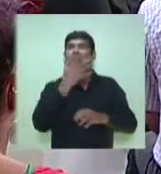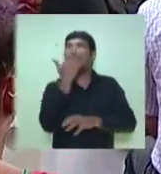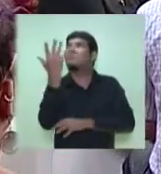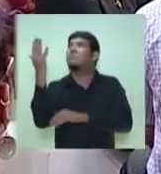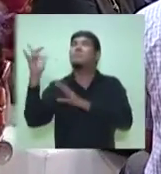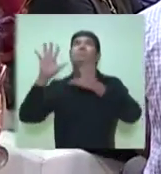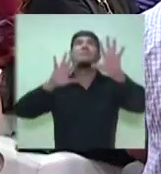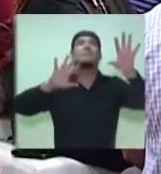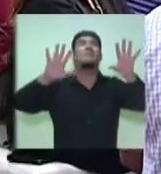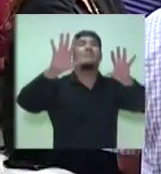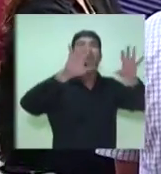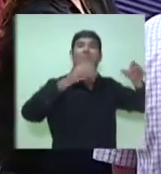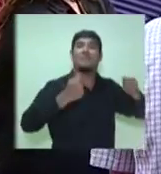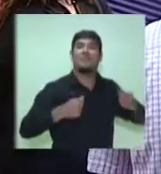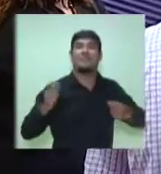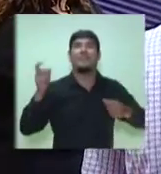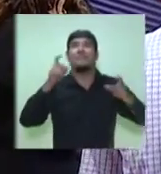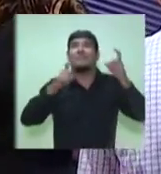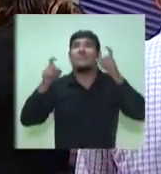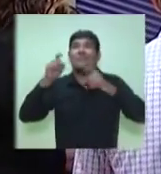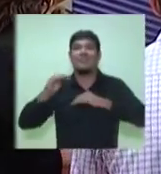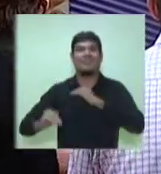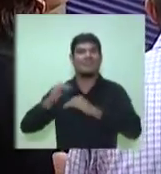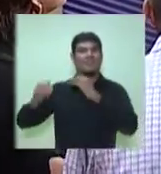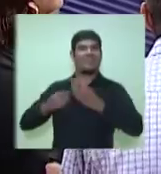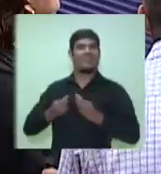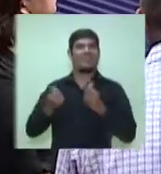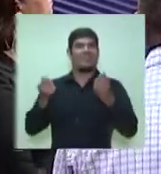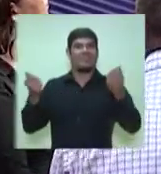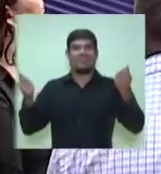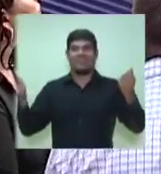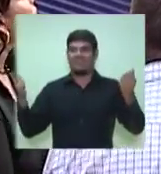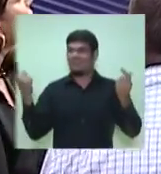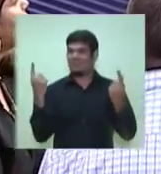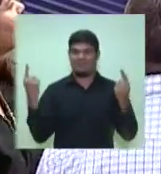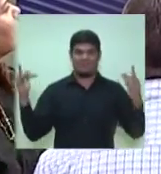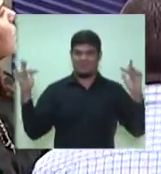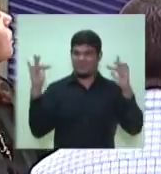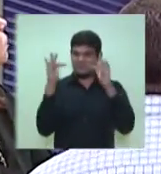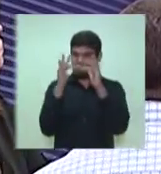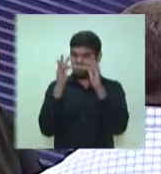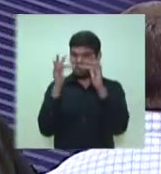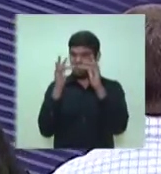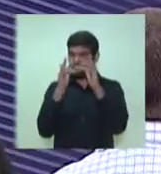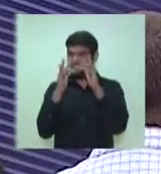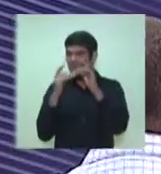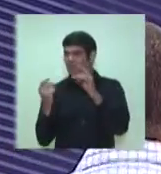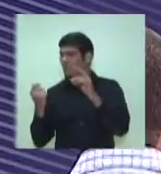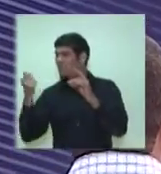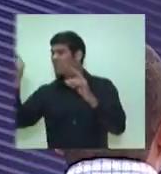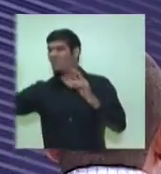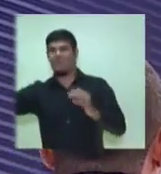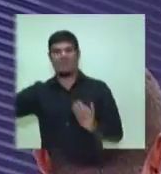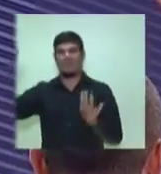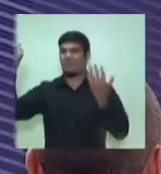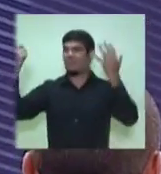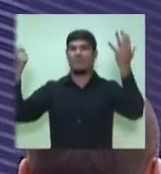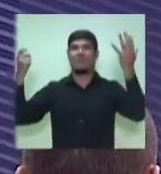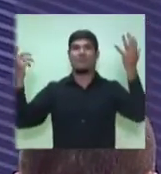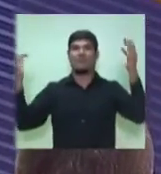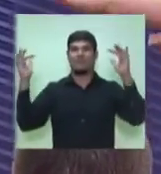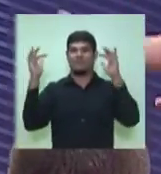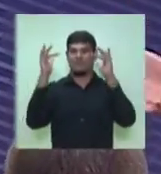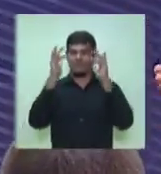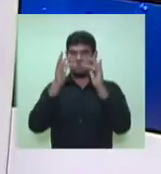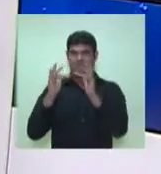de desenvolvimento econômico, ela, no fundo, acaba não impedindo que avancem sobre a floresta para oferir lucros, que são os lucros da